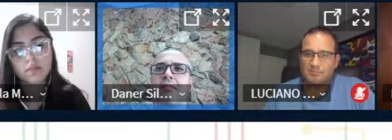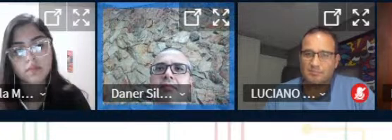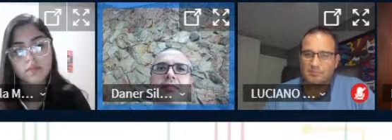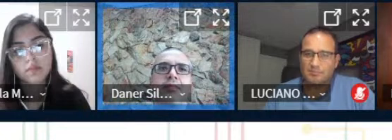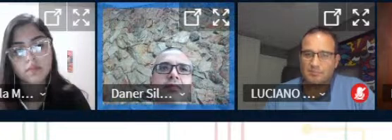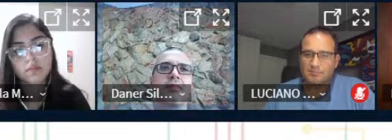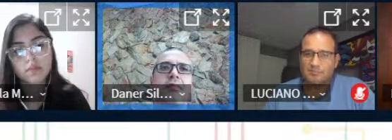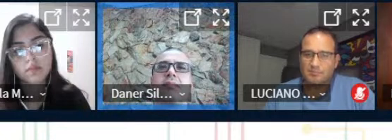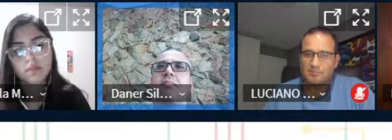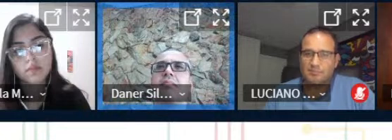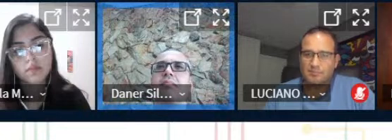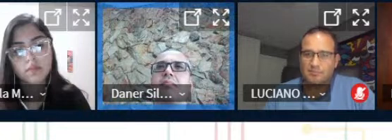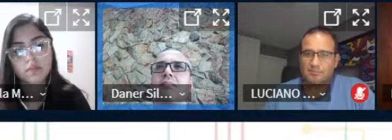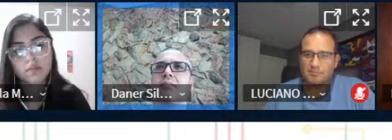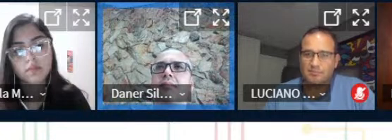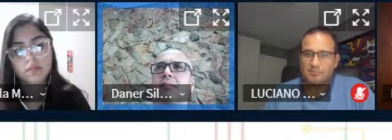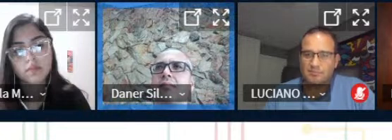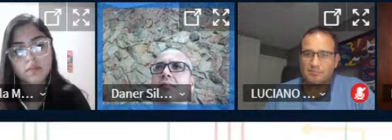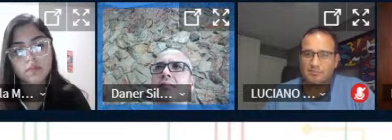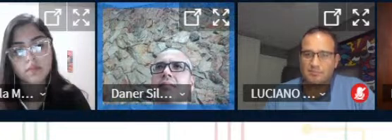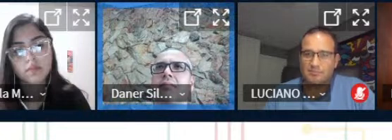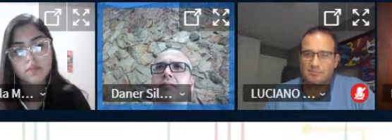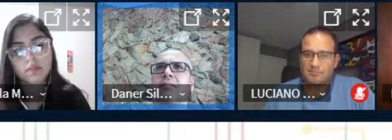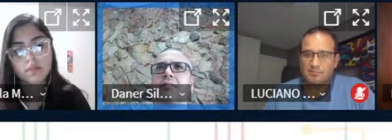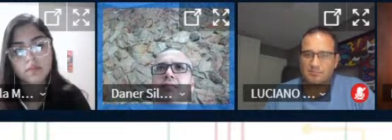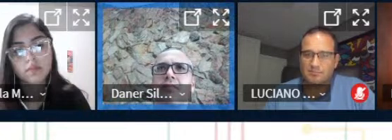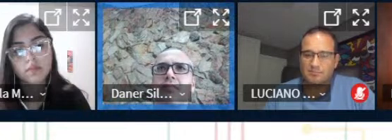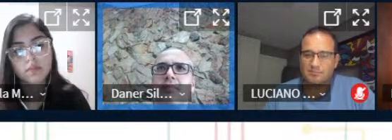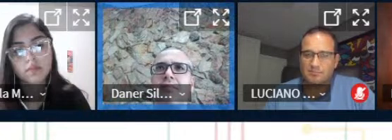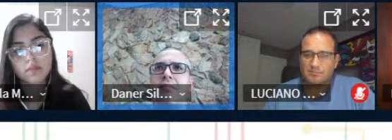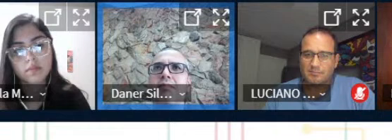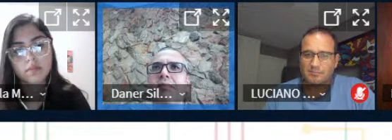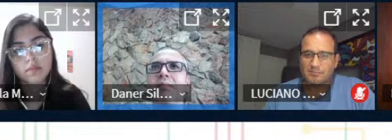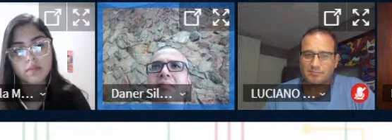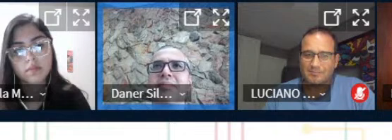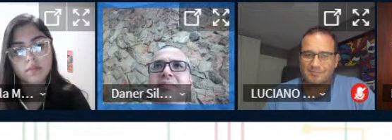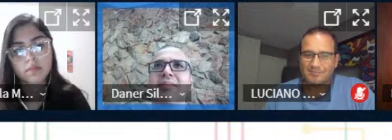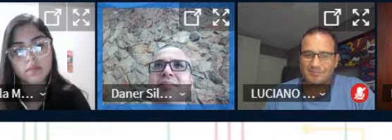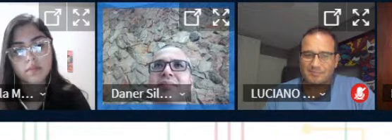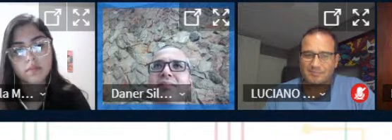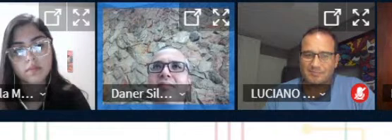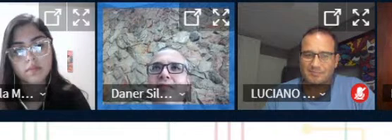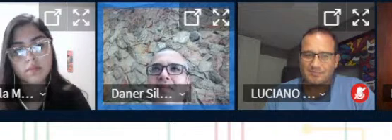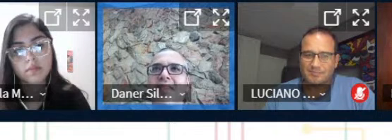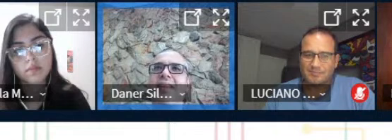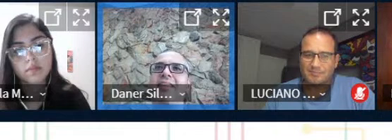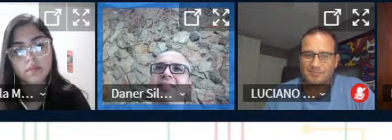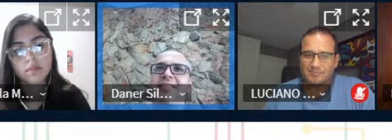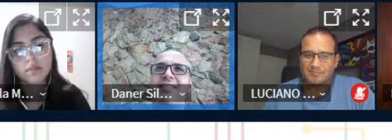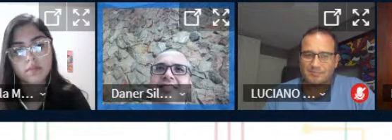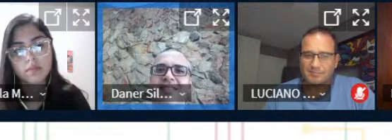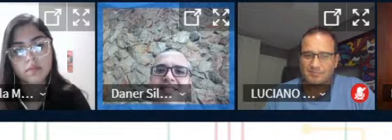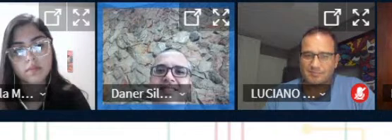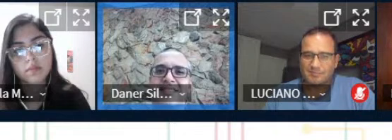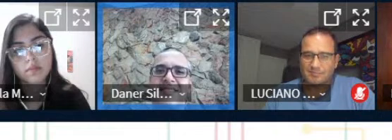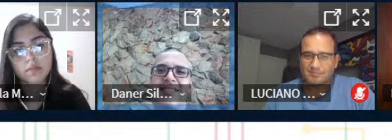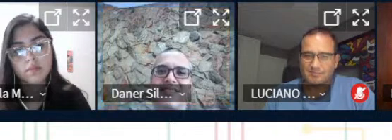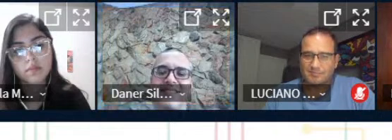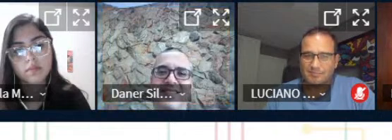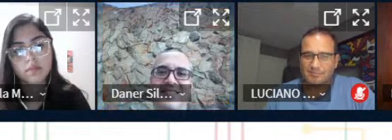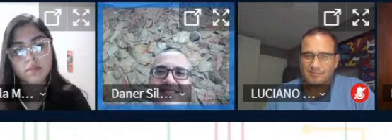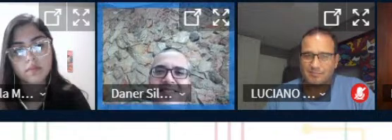parabenizo novamente e torço para que realmente essas questões venham a ser cada vez mais abarcadas de